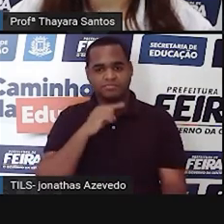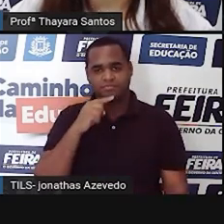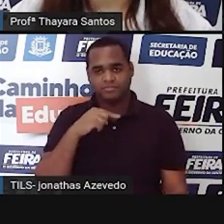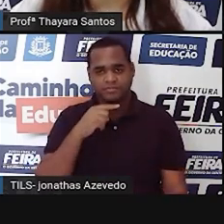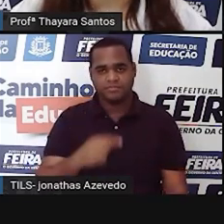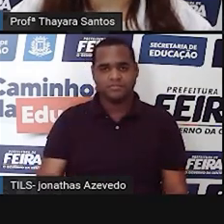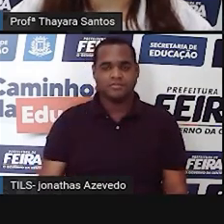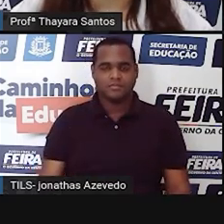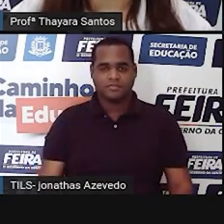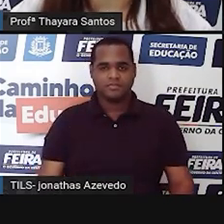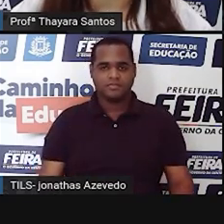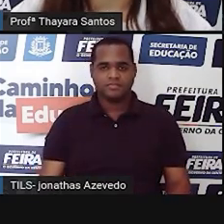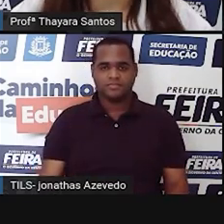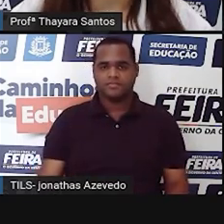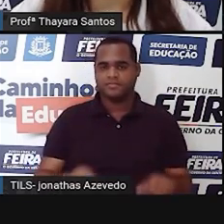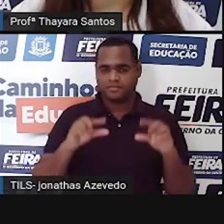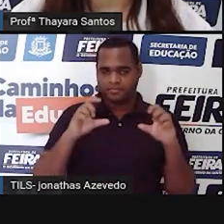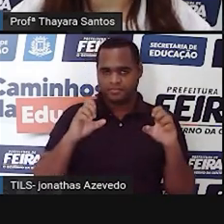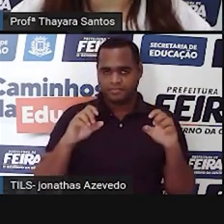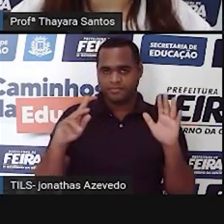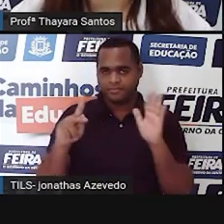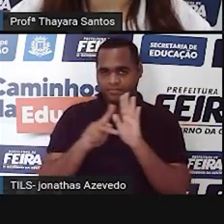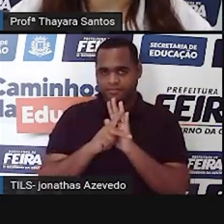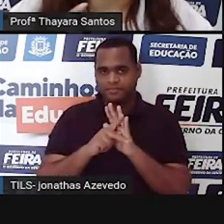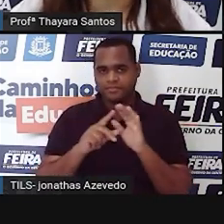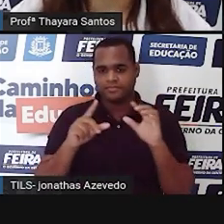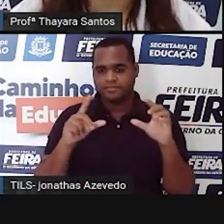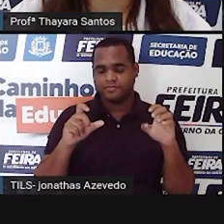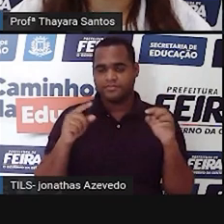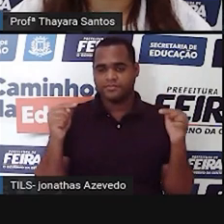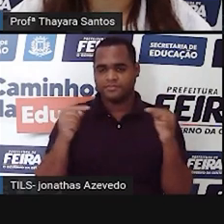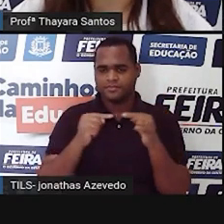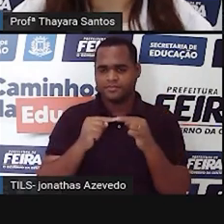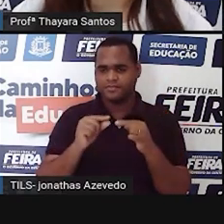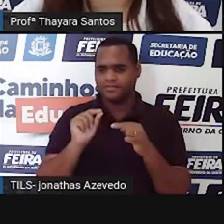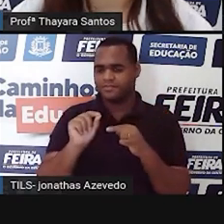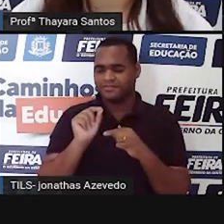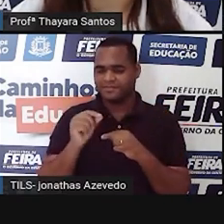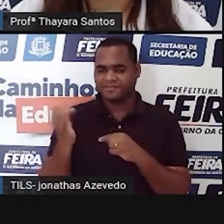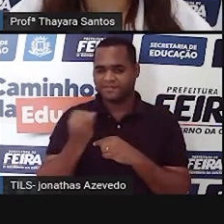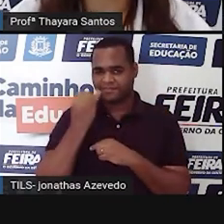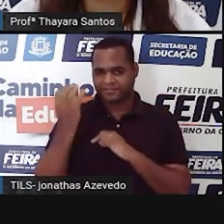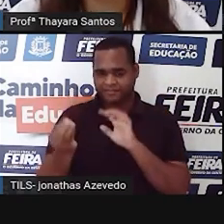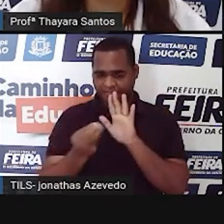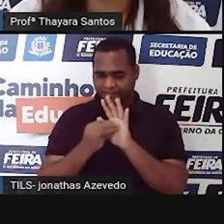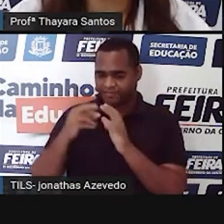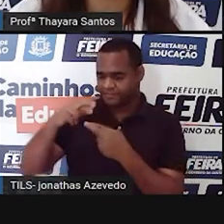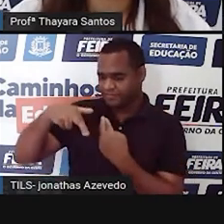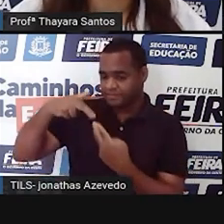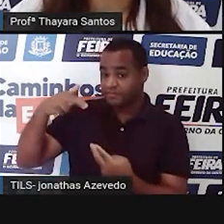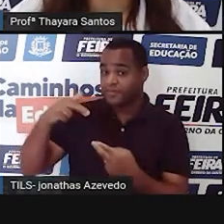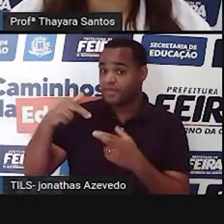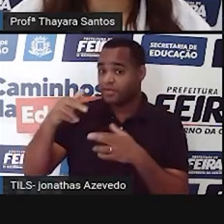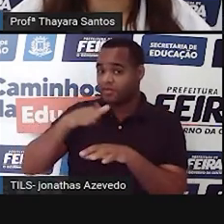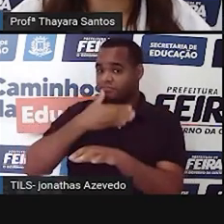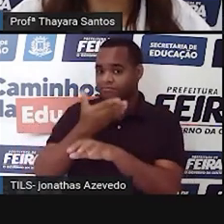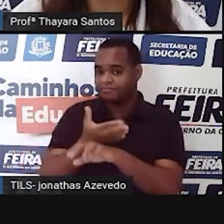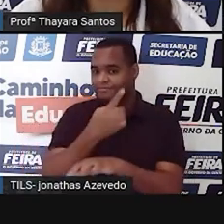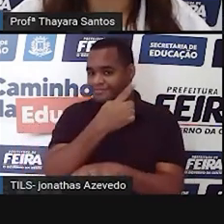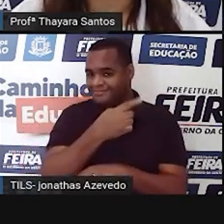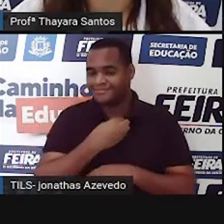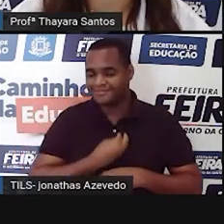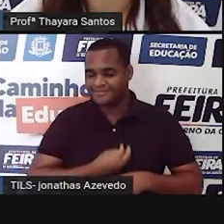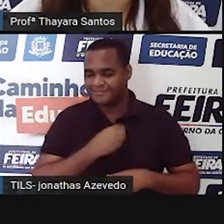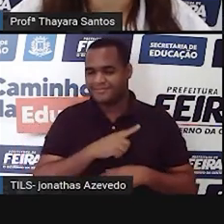E essa fotografia dela foi considerada o melhor registro dessa estrutura até aquele momento. Então, foi muito